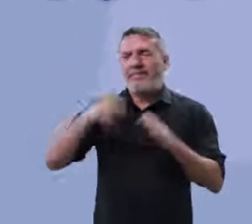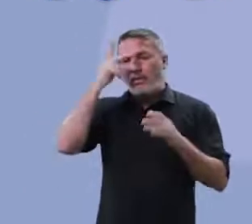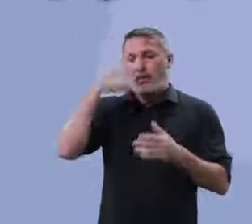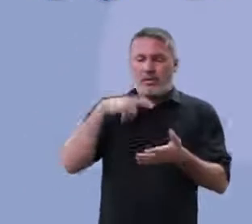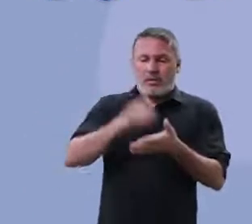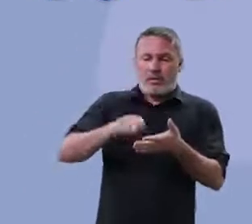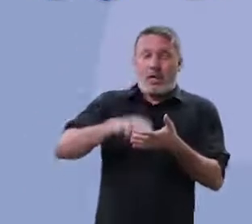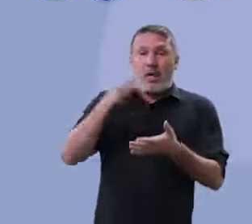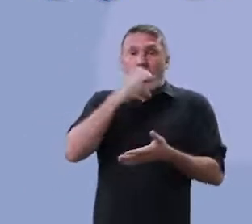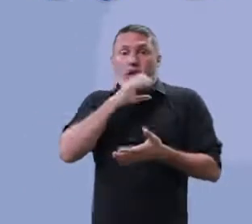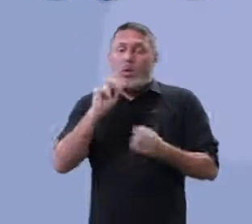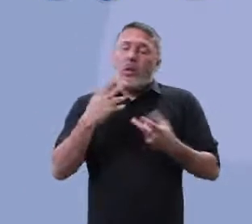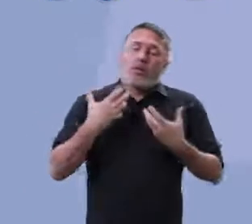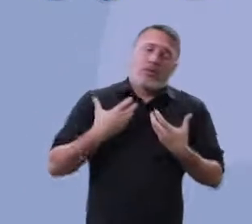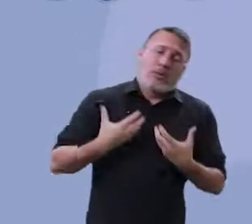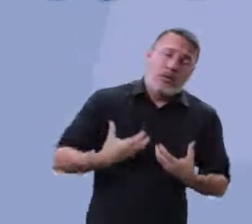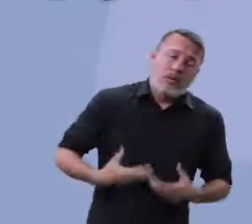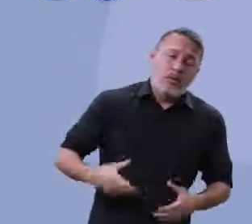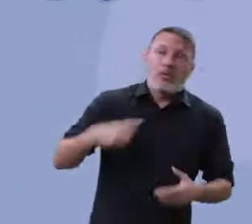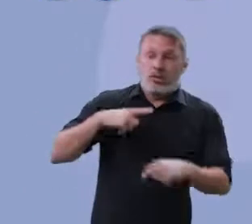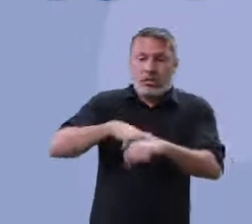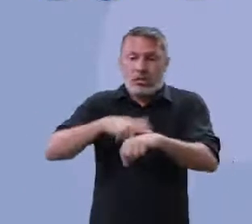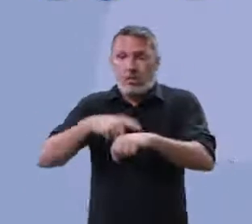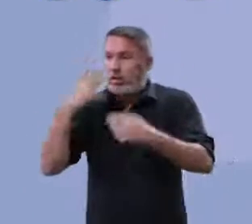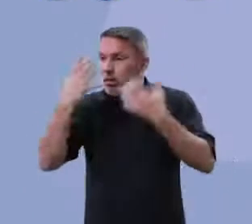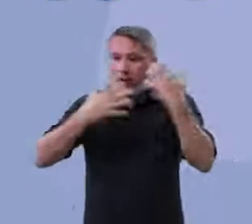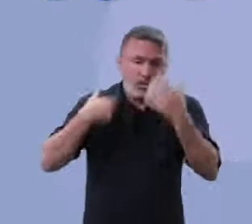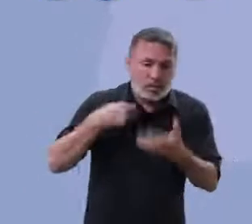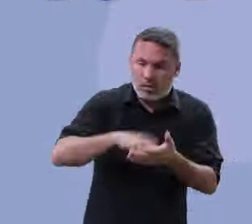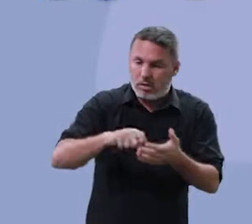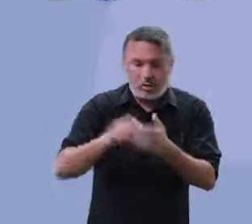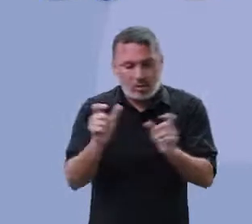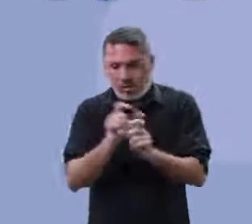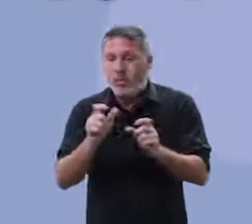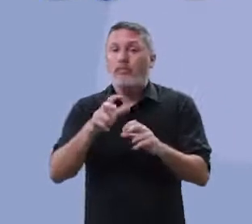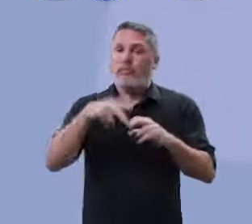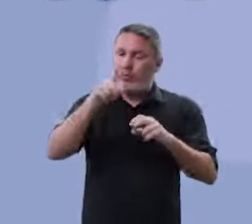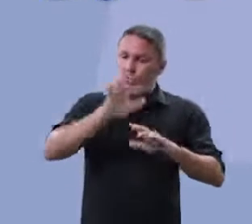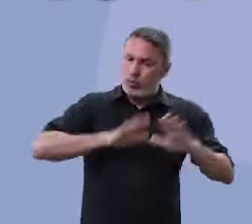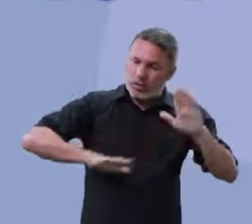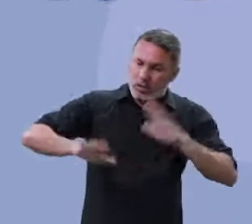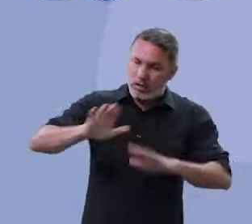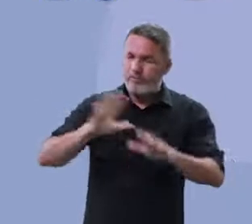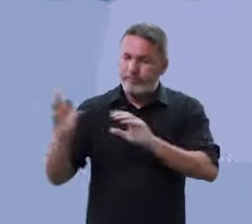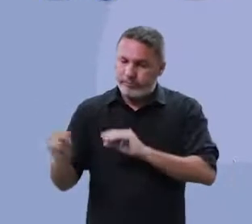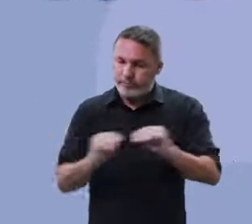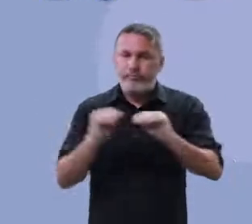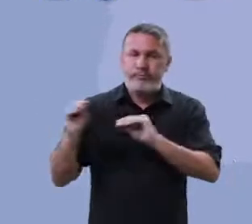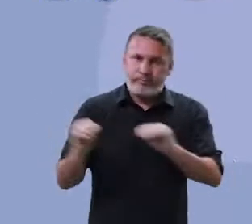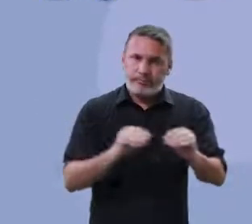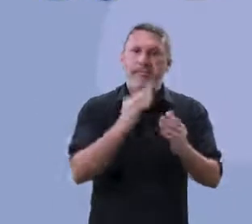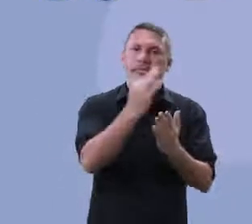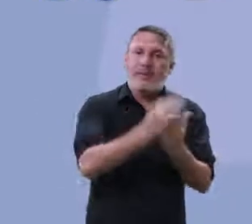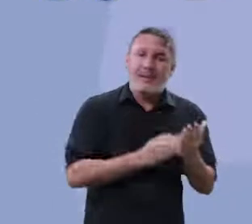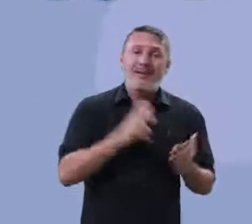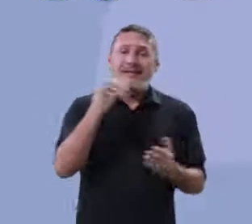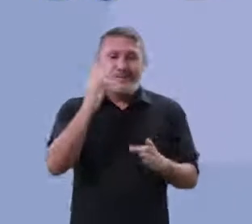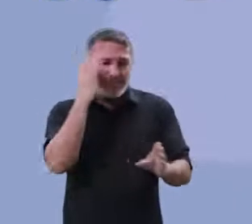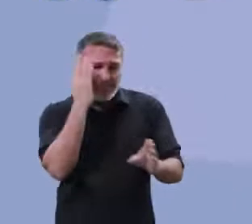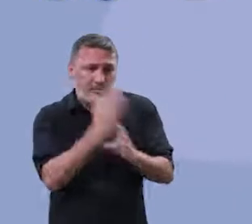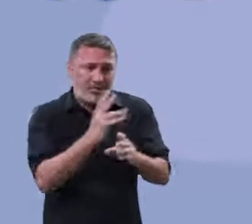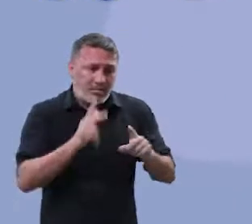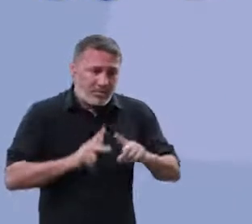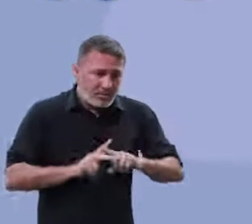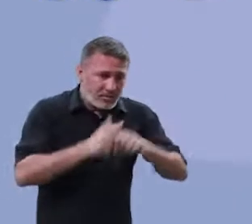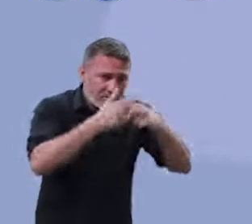você está escrevendo ali na pressa, no cansaço, na pressão. Você dá esse vacilo. Então tome muito cuidado porque isso vai ser